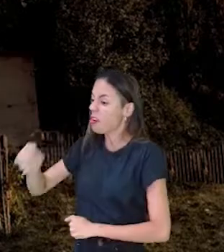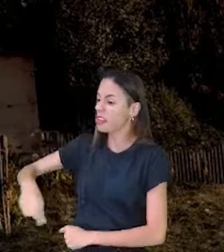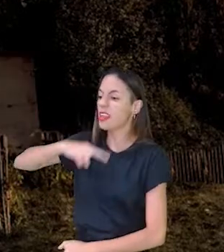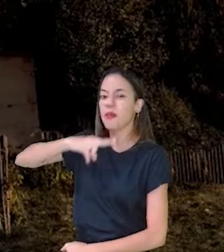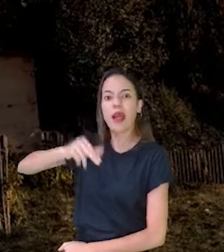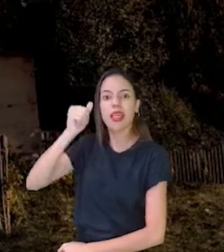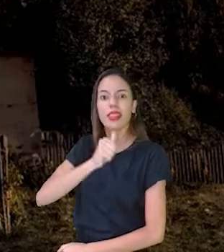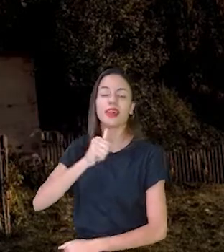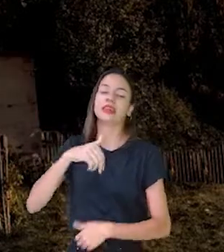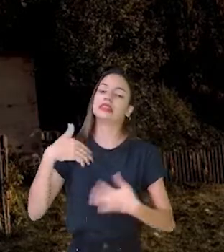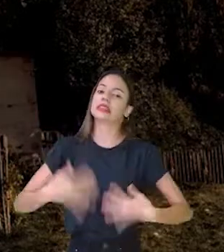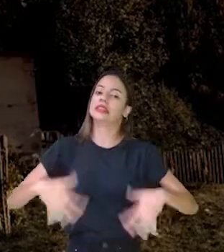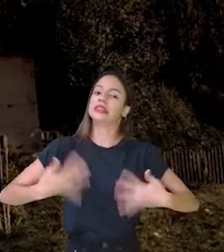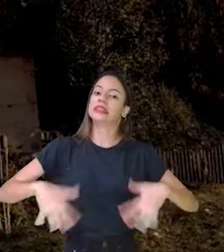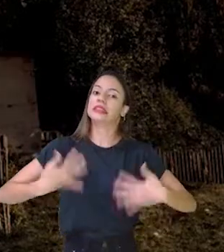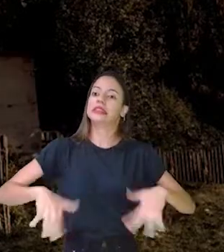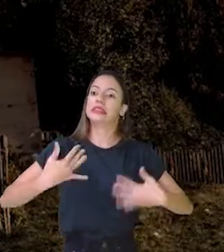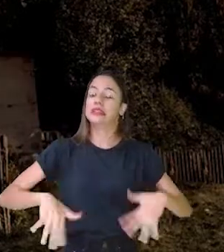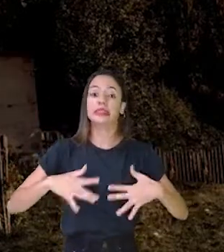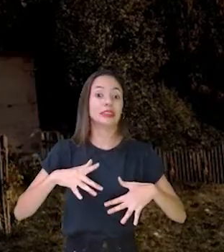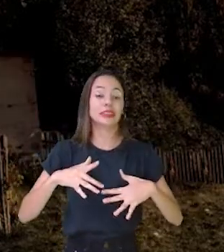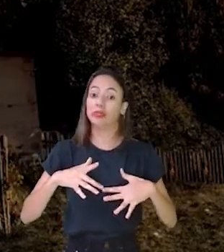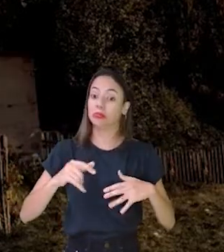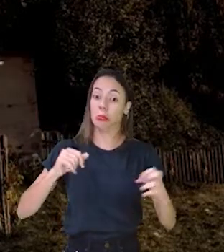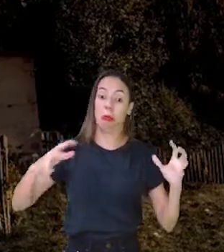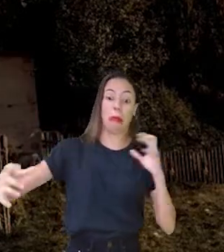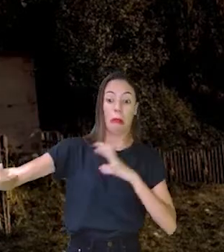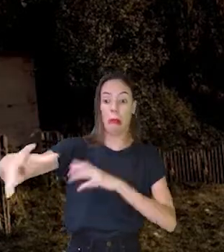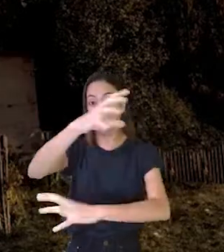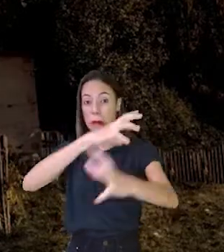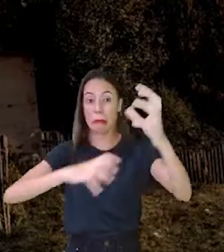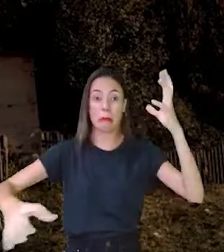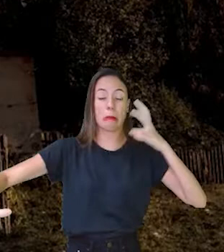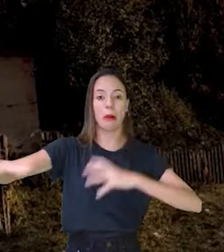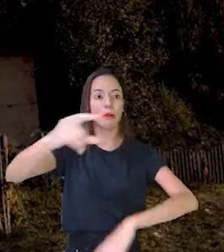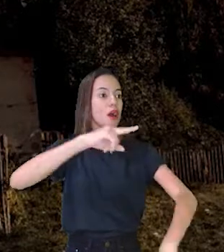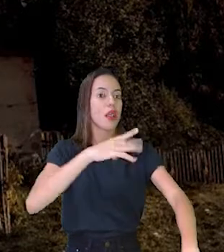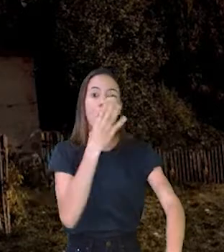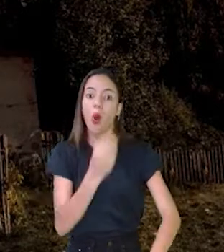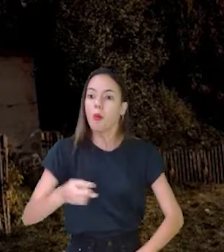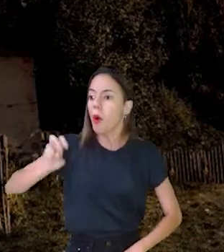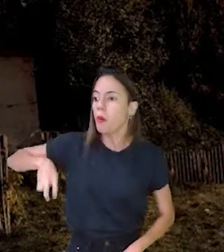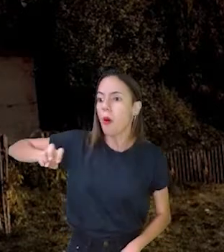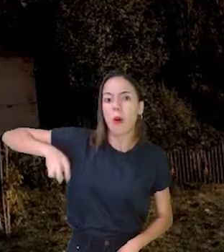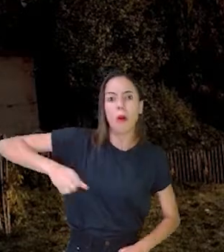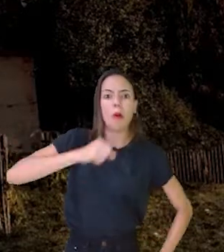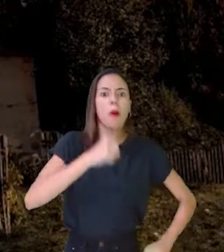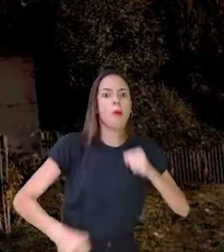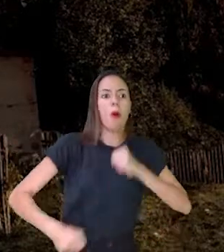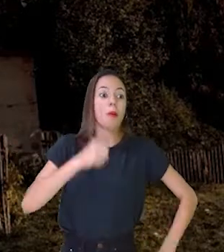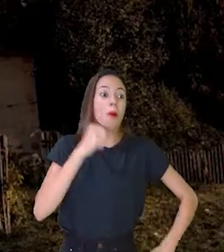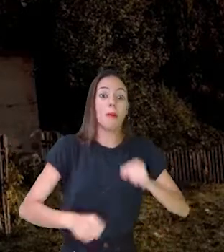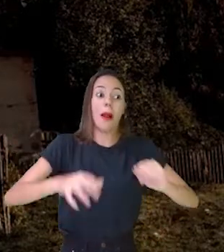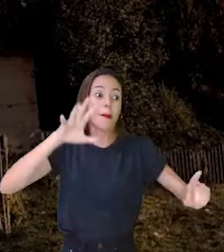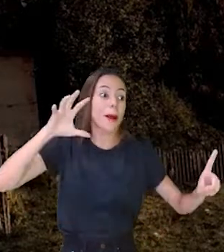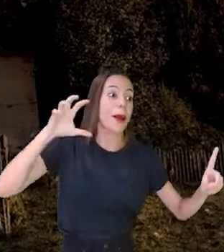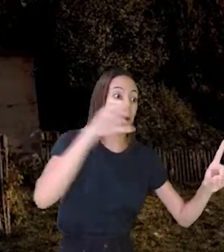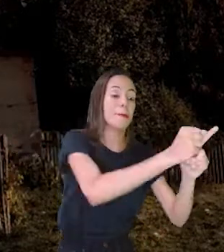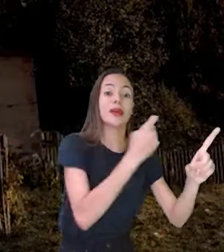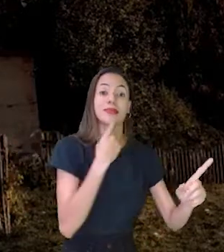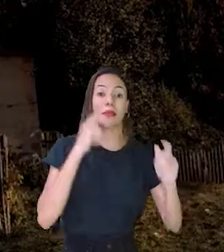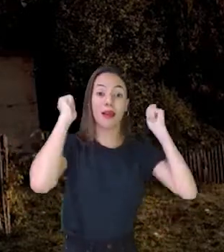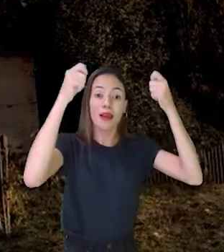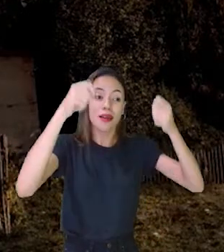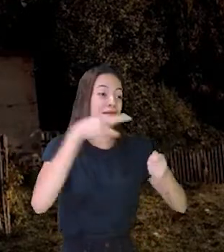Minha gente Nessa hora Foi uma correria Danada O lobo Corria Corria Traz o chapéuzinho E a chapéuzinho